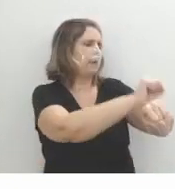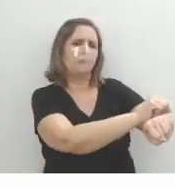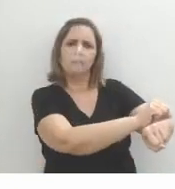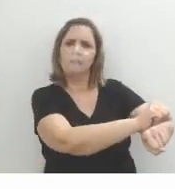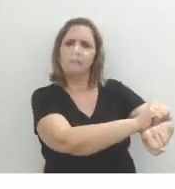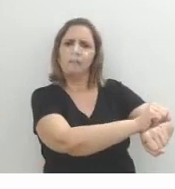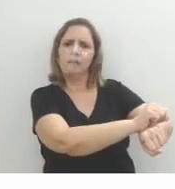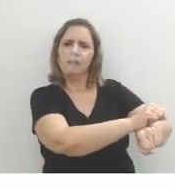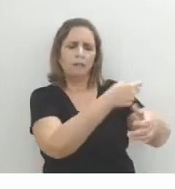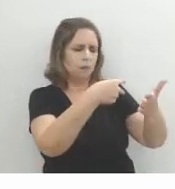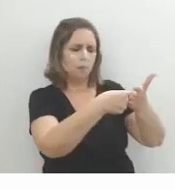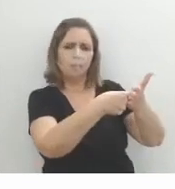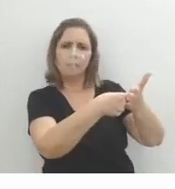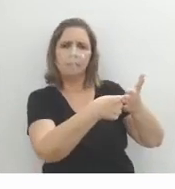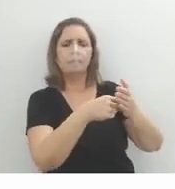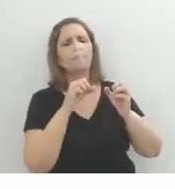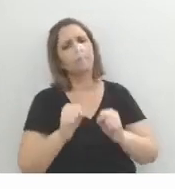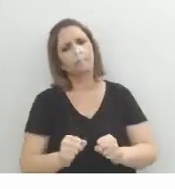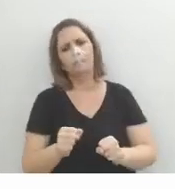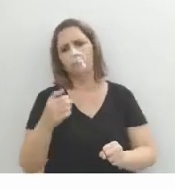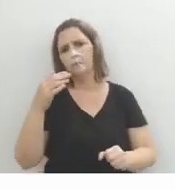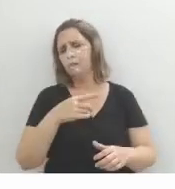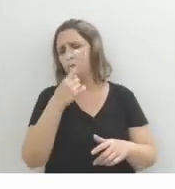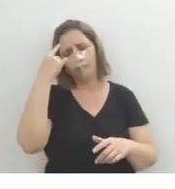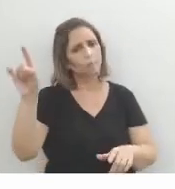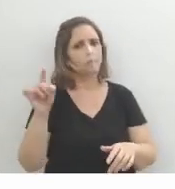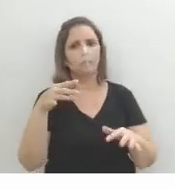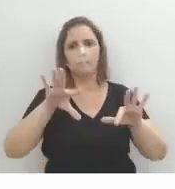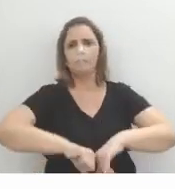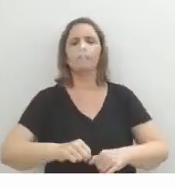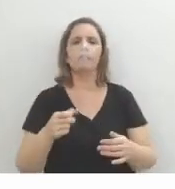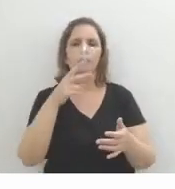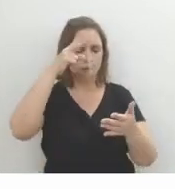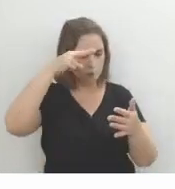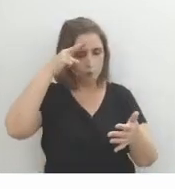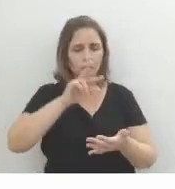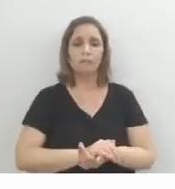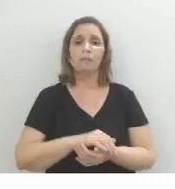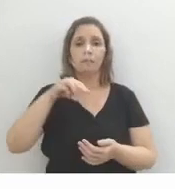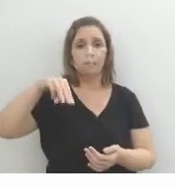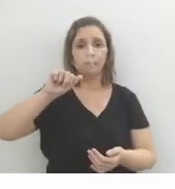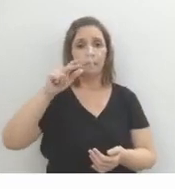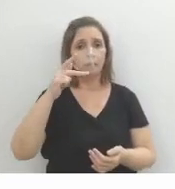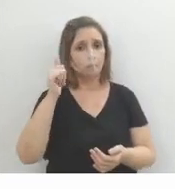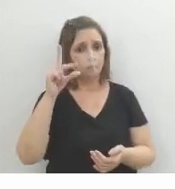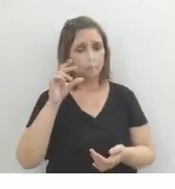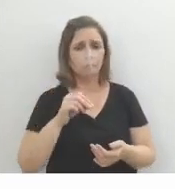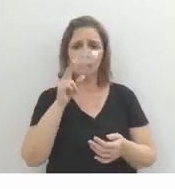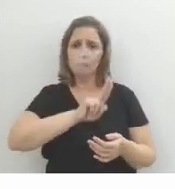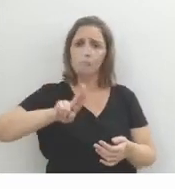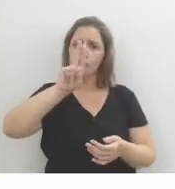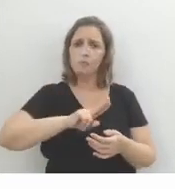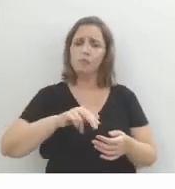duas últimas linhas, você pode ter certeza que você não descobre o final da história, né? Então, Machado, ele usa de uma metalinguagem,